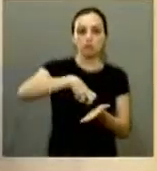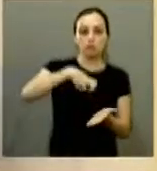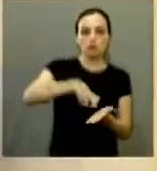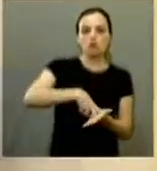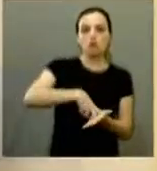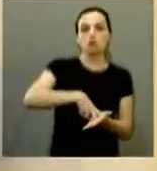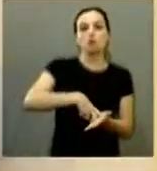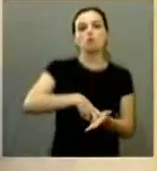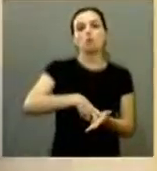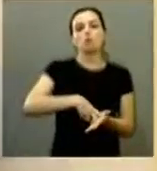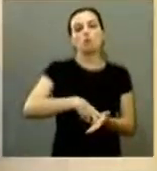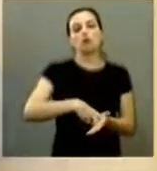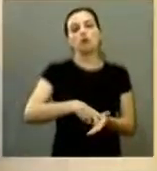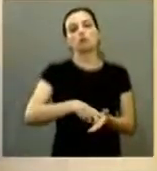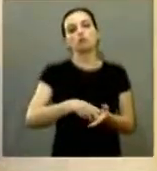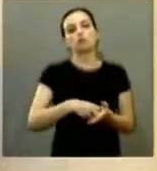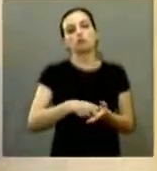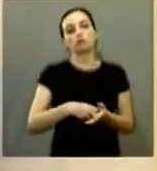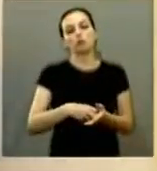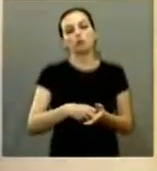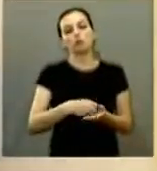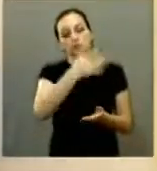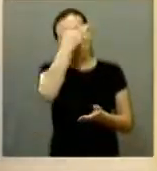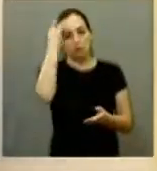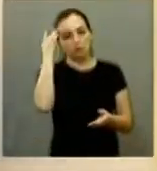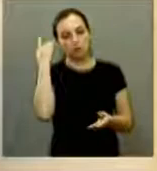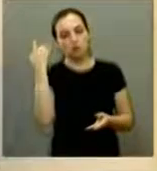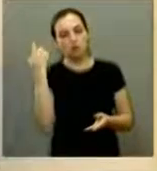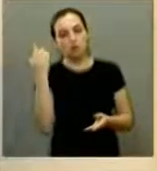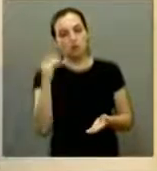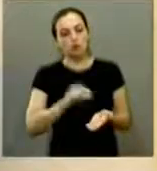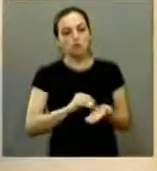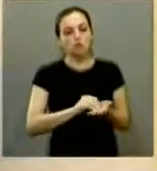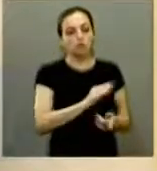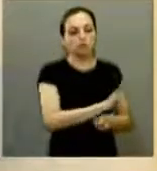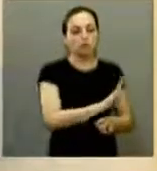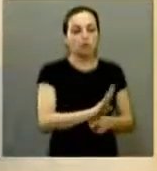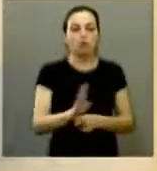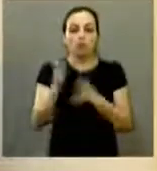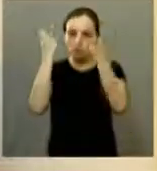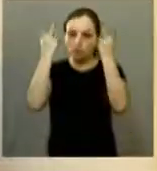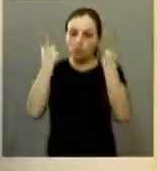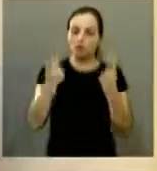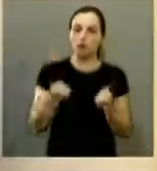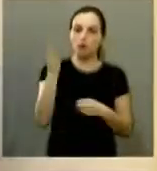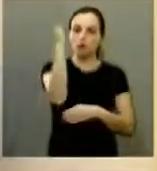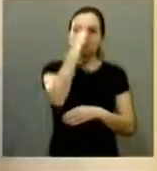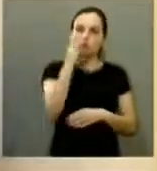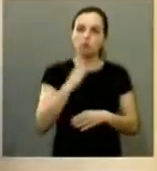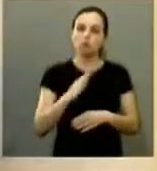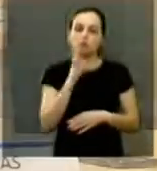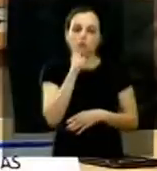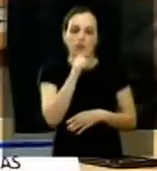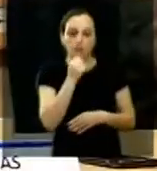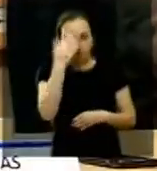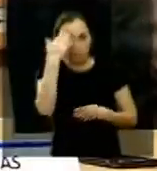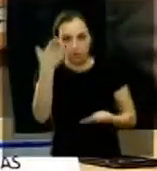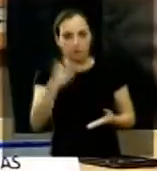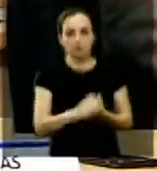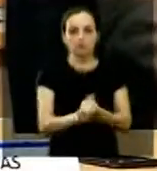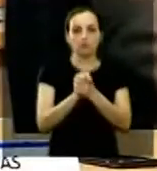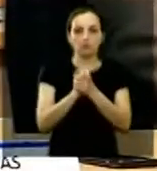maus tratos que no Brasil e também aqui em Araraquara ainda está lento obrigado e parabéns